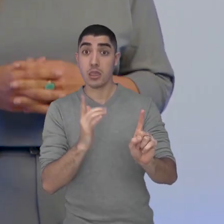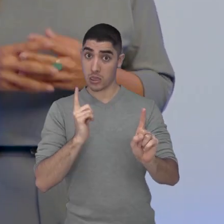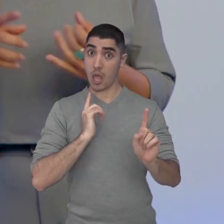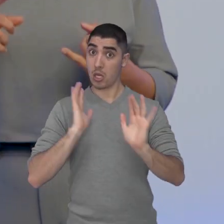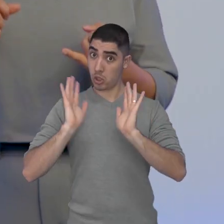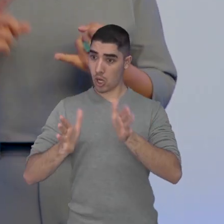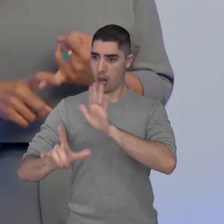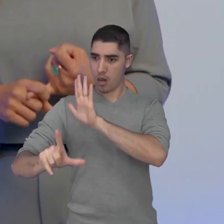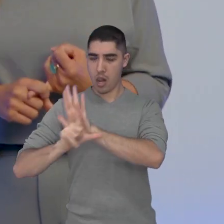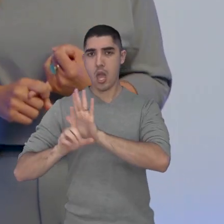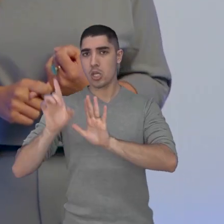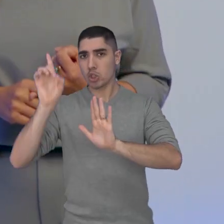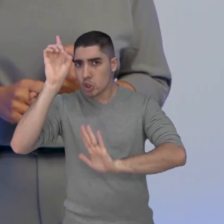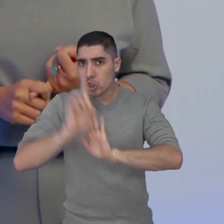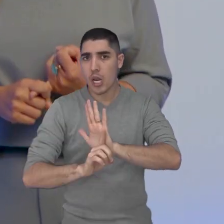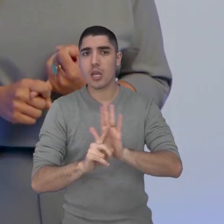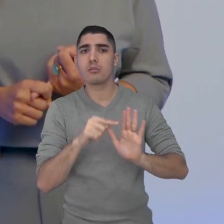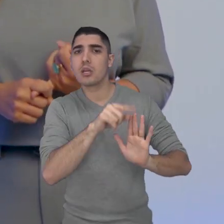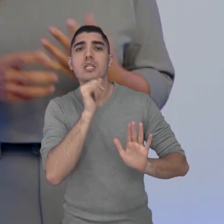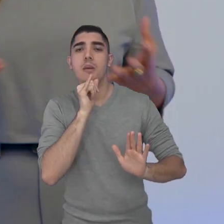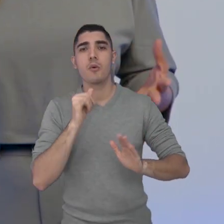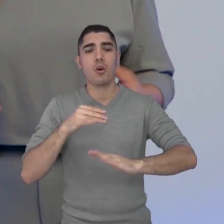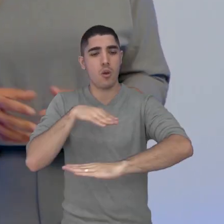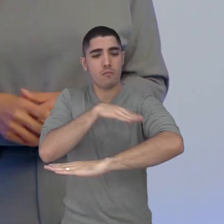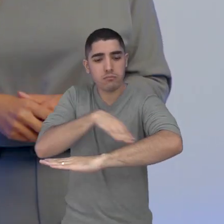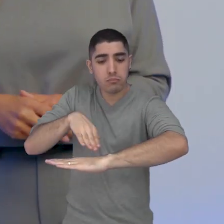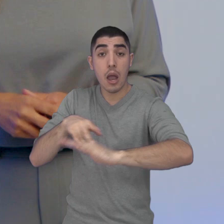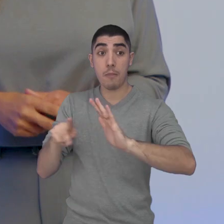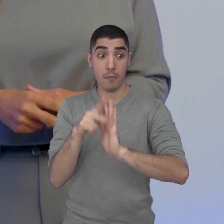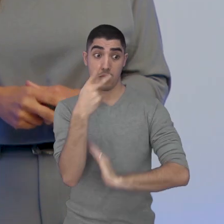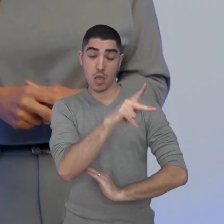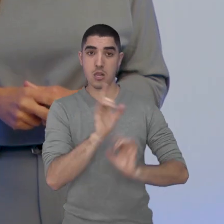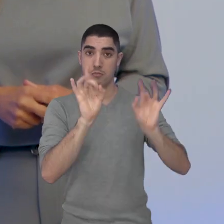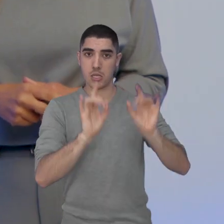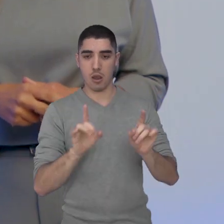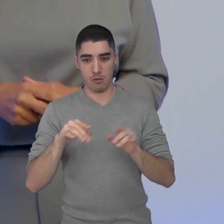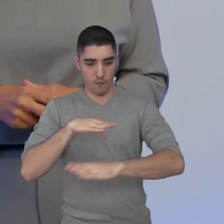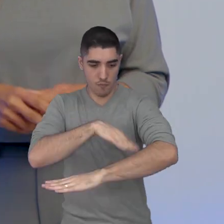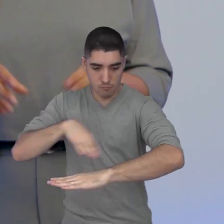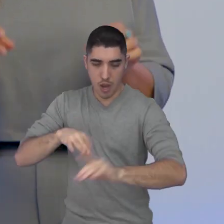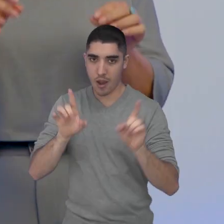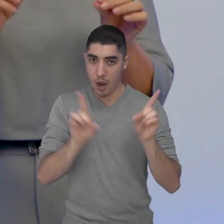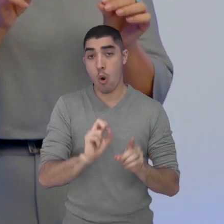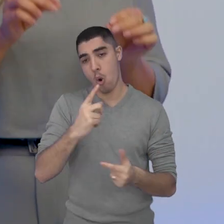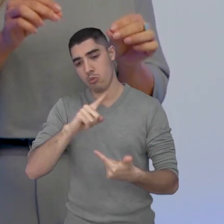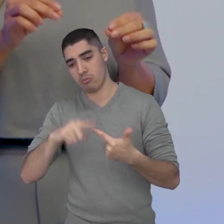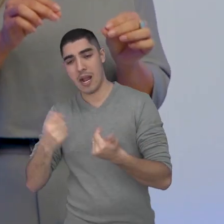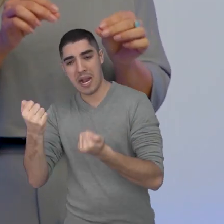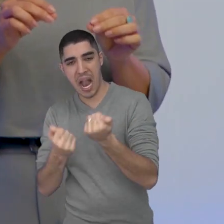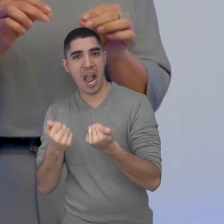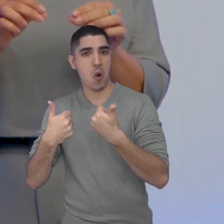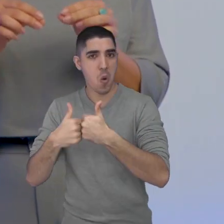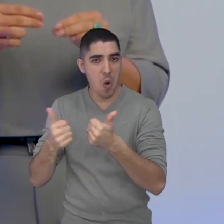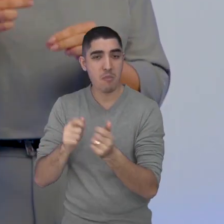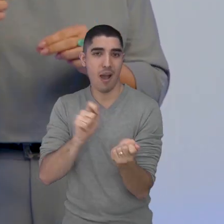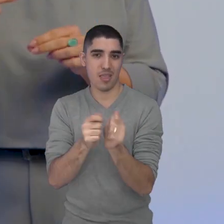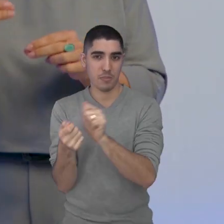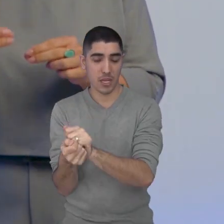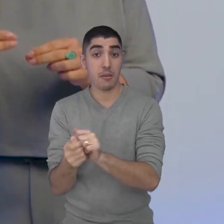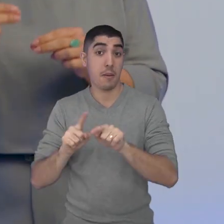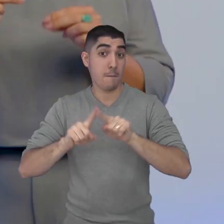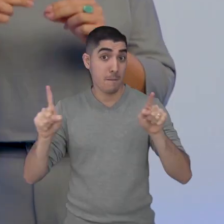garantidos como vagas preferenciais e também o transporte adaptado. Mas para ter acesso, é preciso